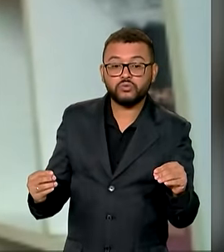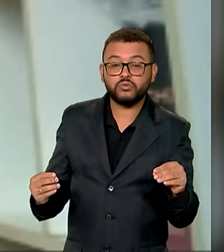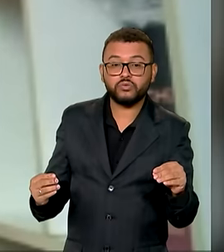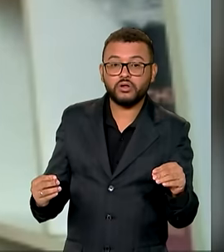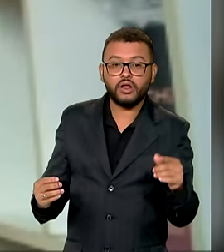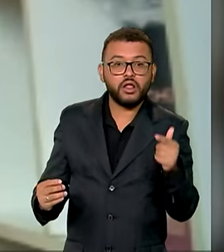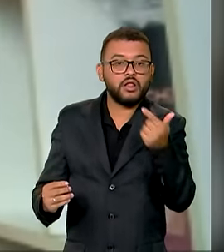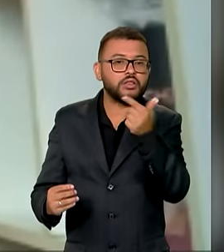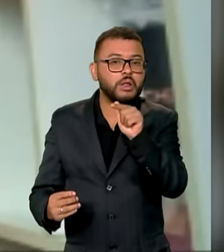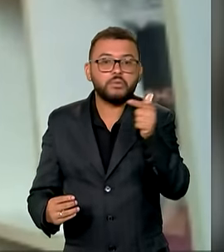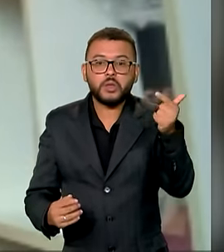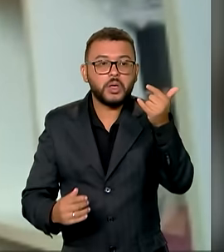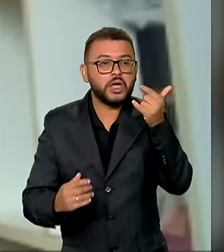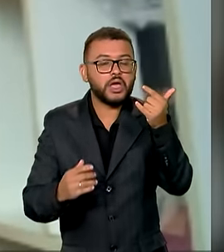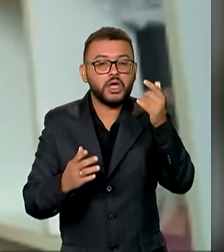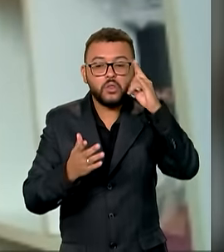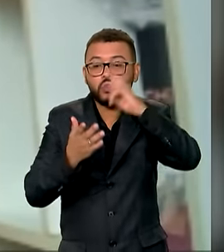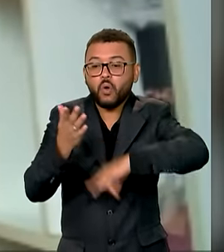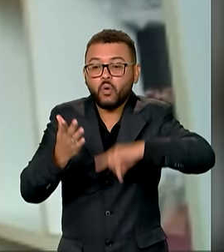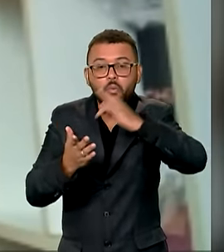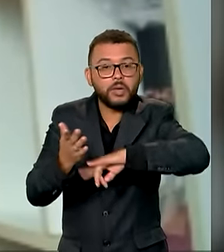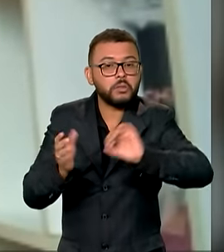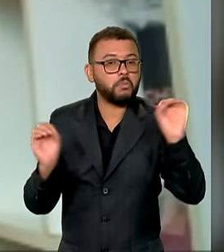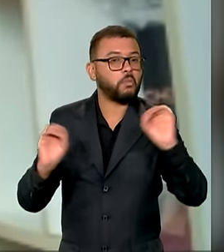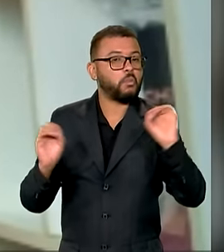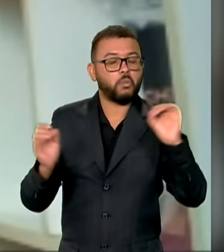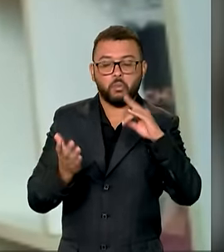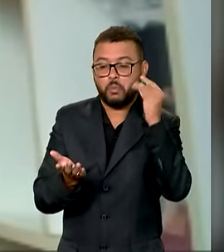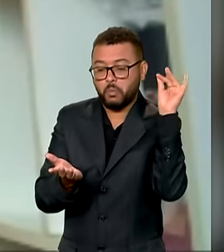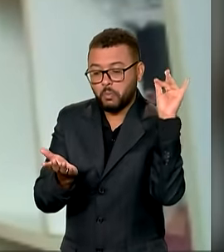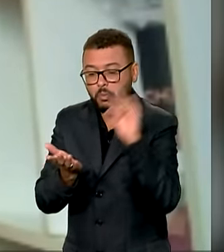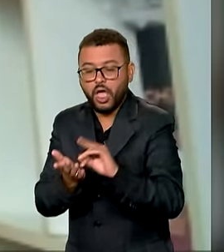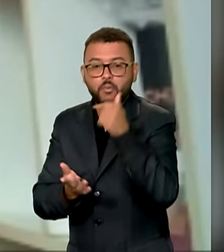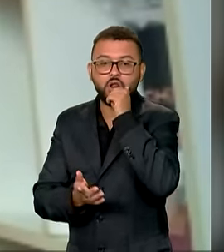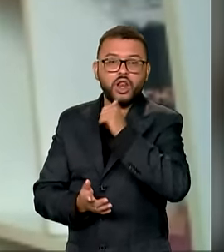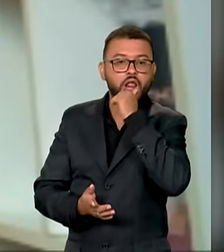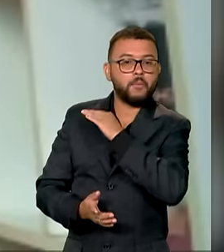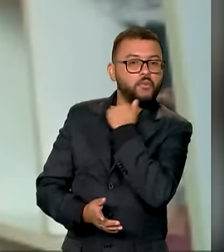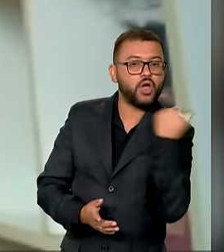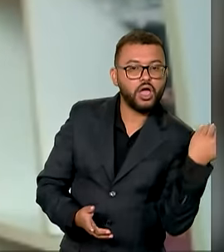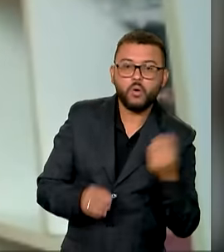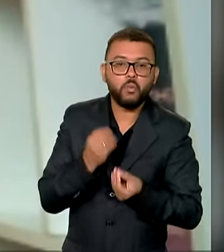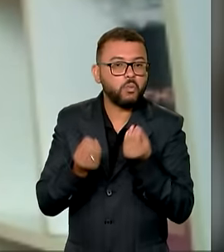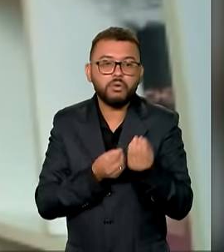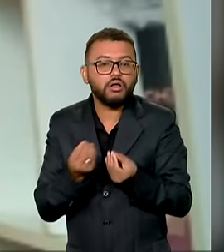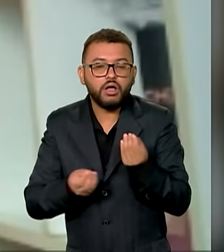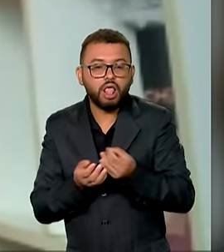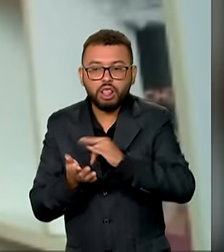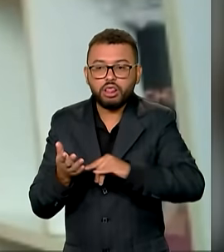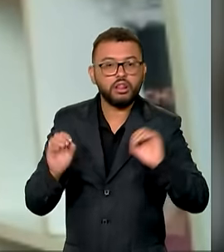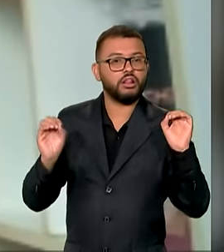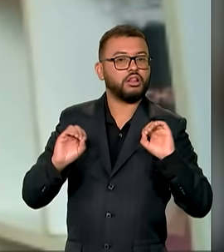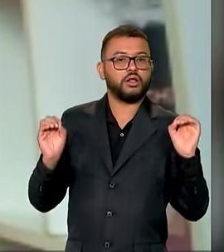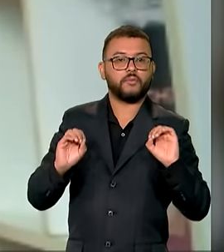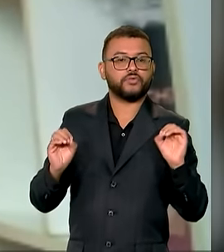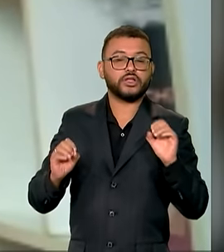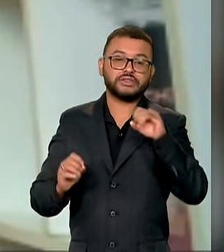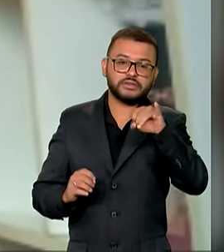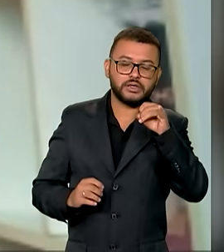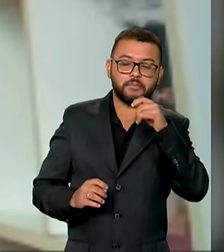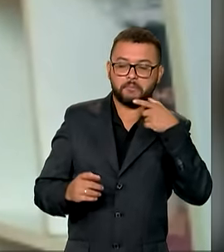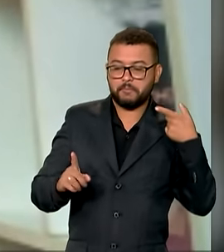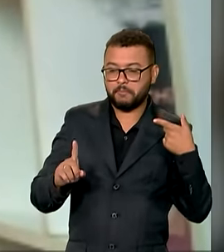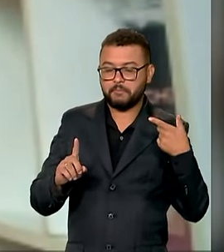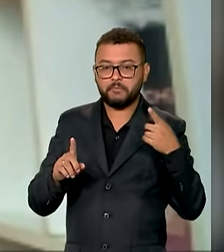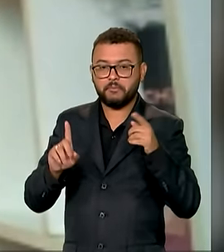porque não temos nenhum documento oficial de que ela foi assassinada. Foi assassinada, executada.